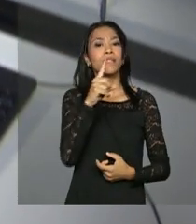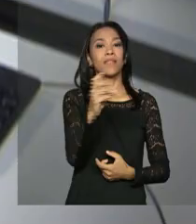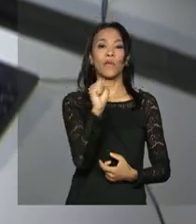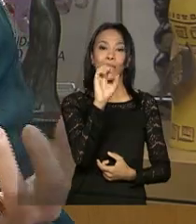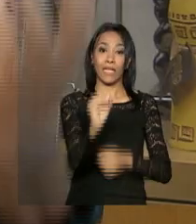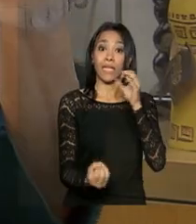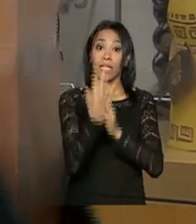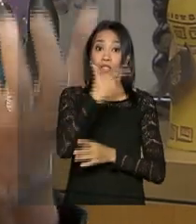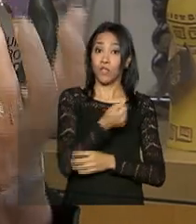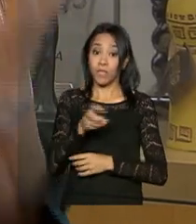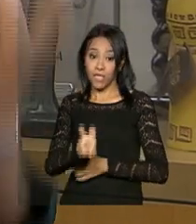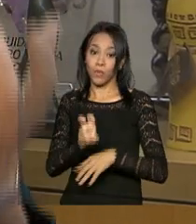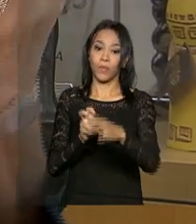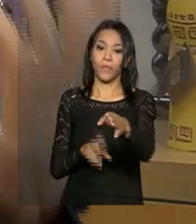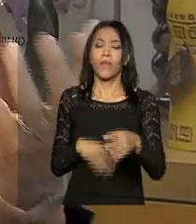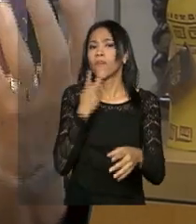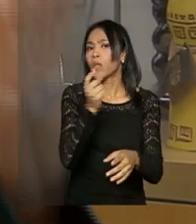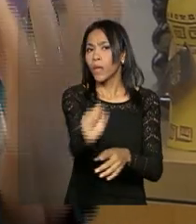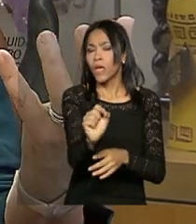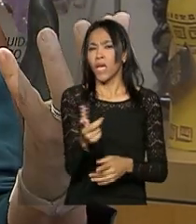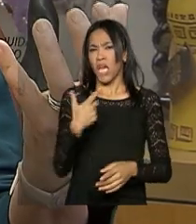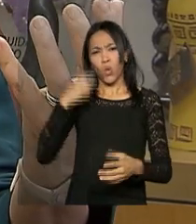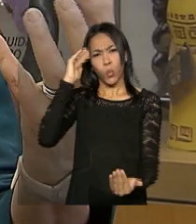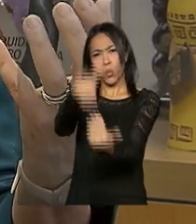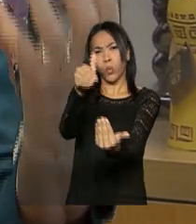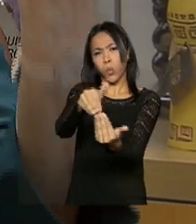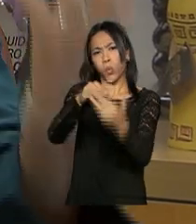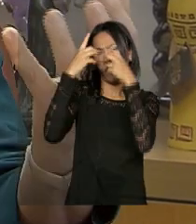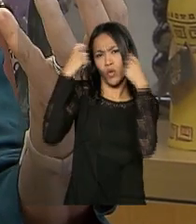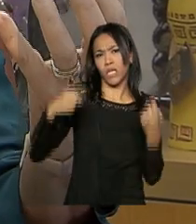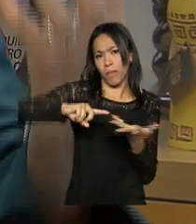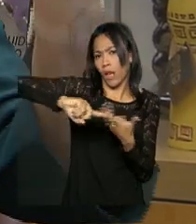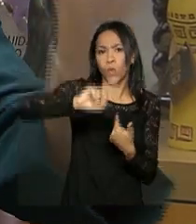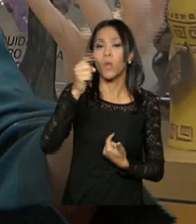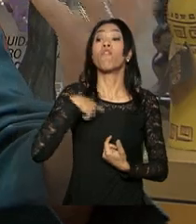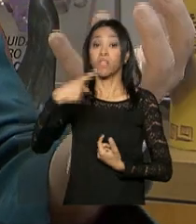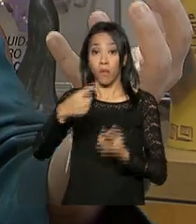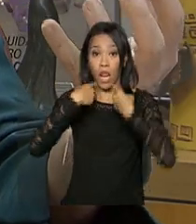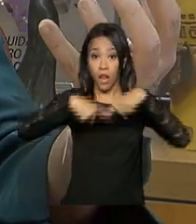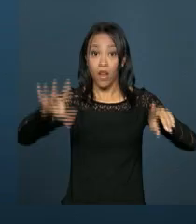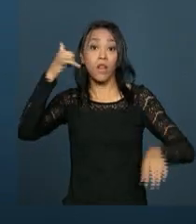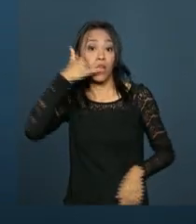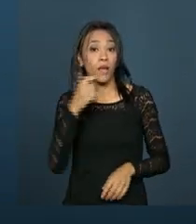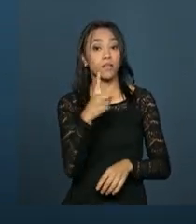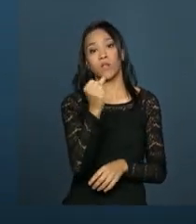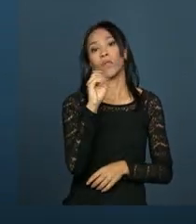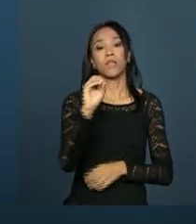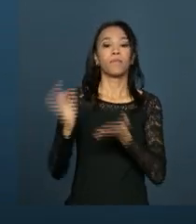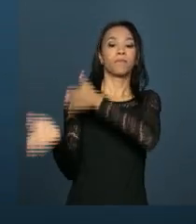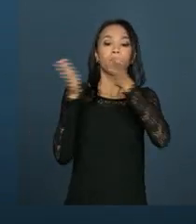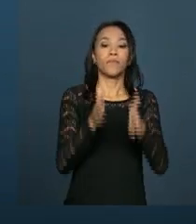2005... Não convivam em hipótese nenhuma com nenhum tipo de violência. Denuncia. Ligue 180. Outra